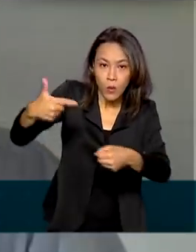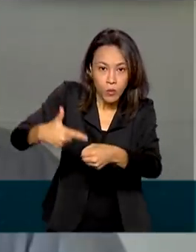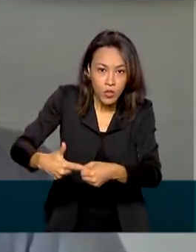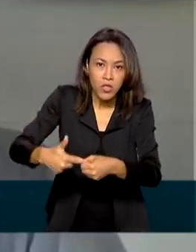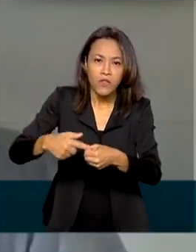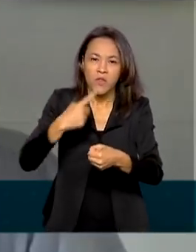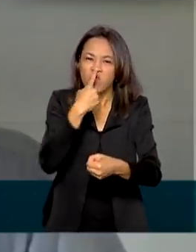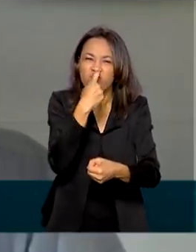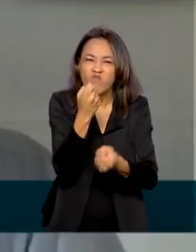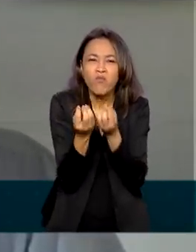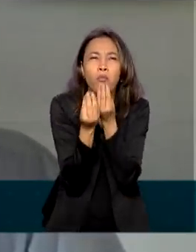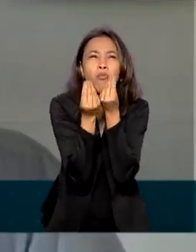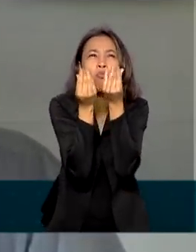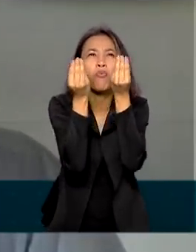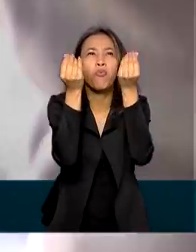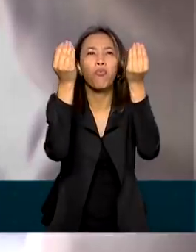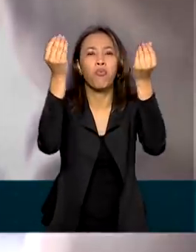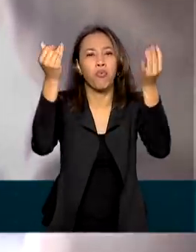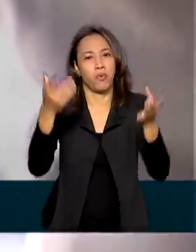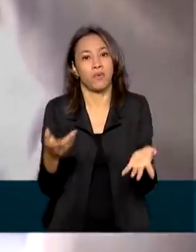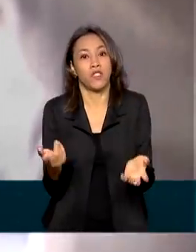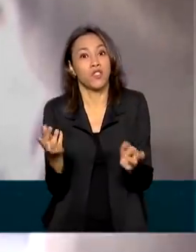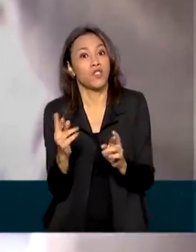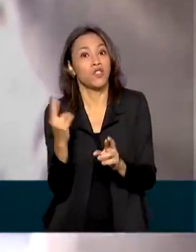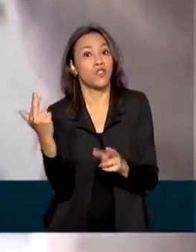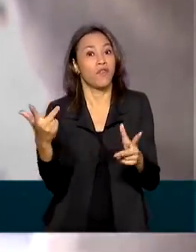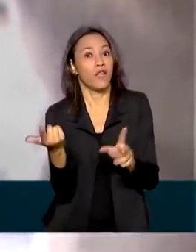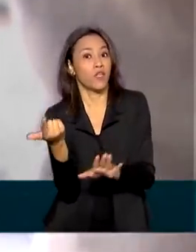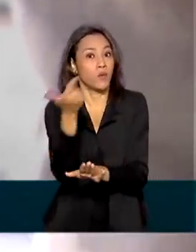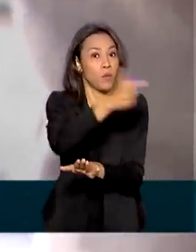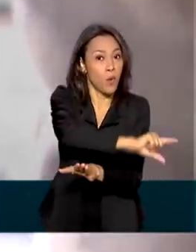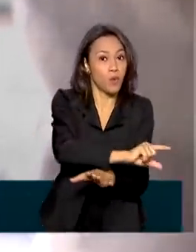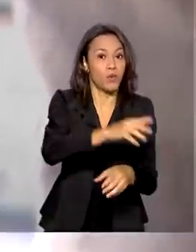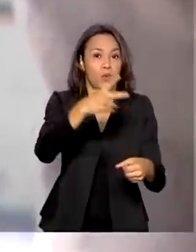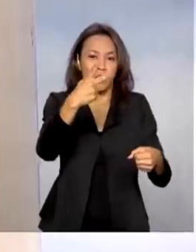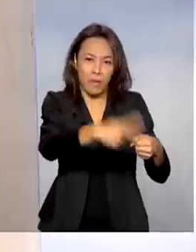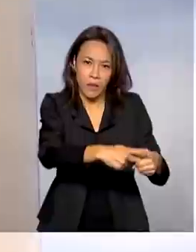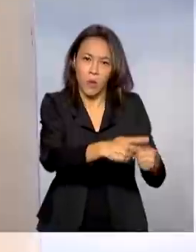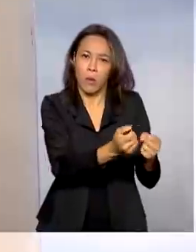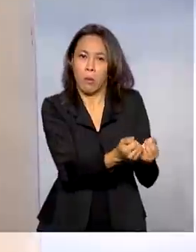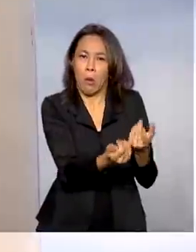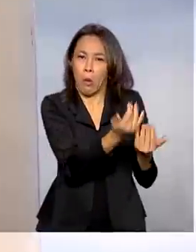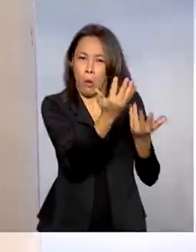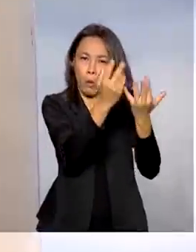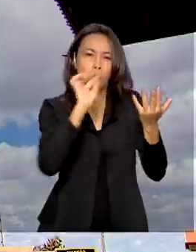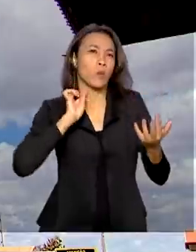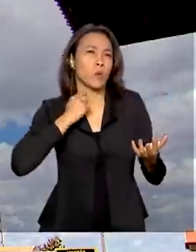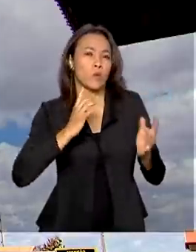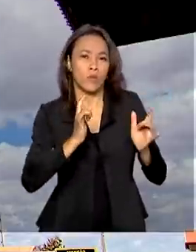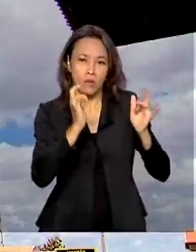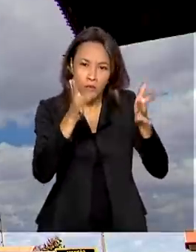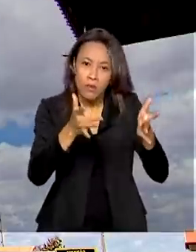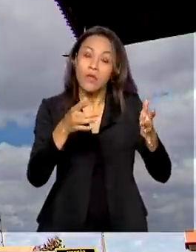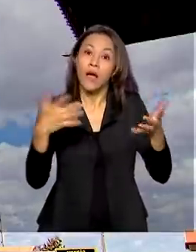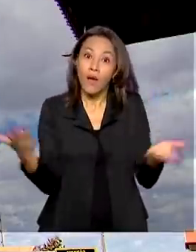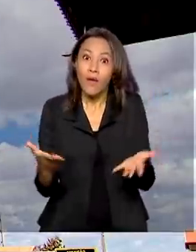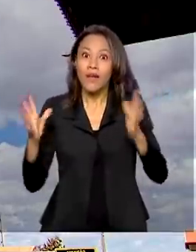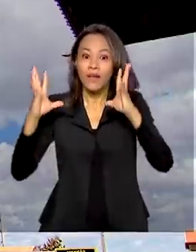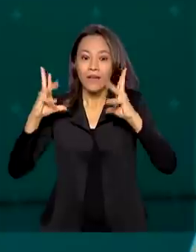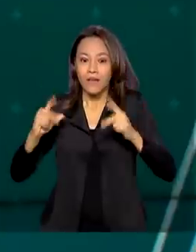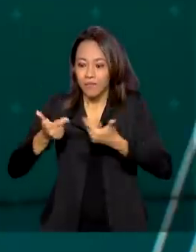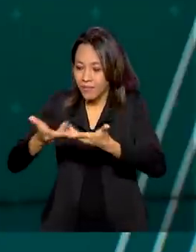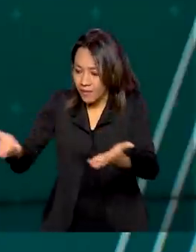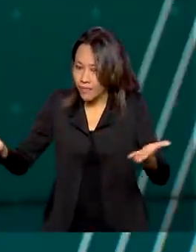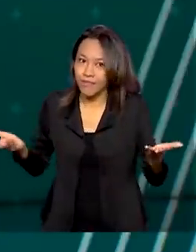poluente do que a queima do diesel fóssil. Portanto, é um biocombustível que permite o estabelecimento de uma matriz energética mais limpa no Brasil.